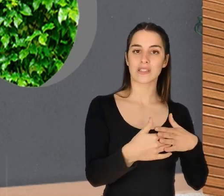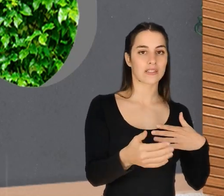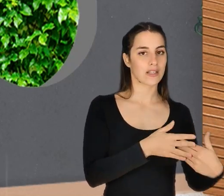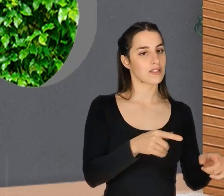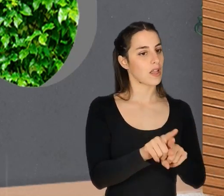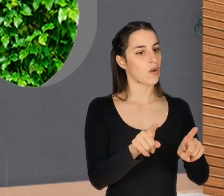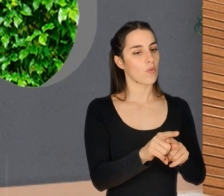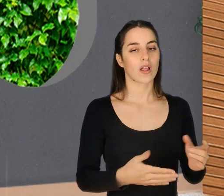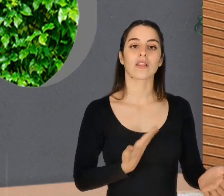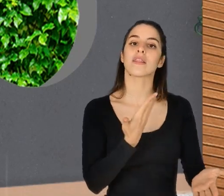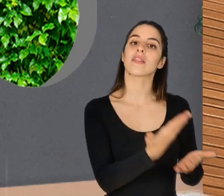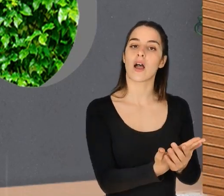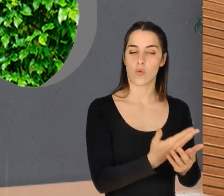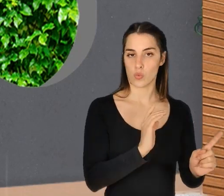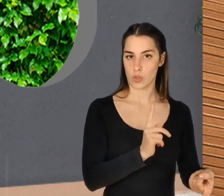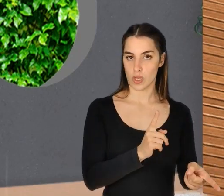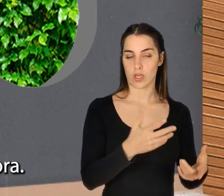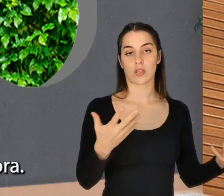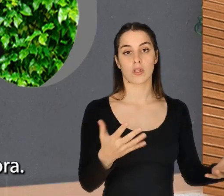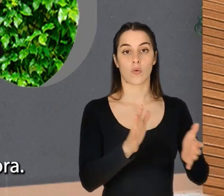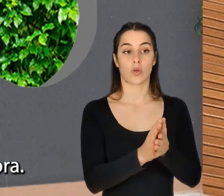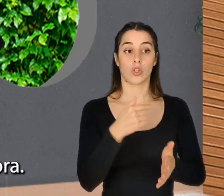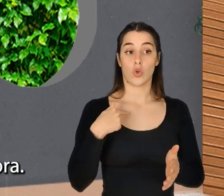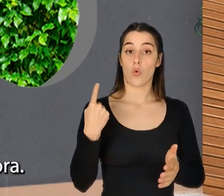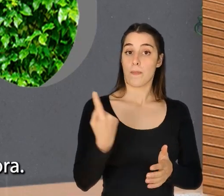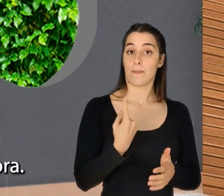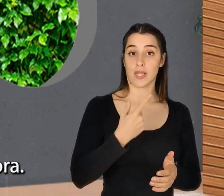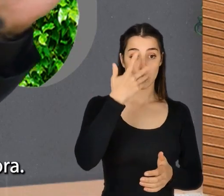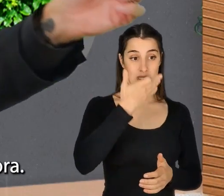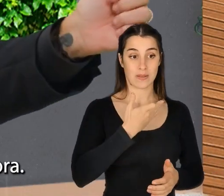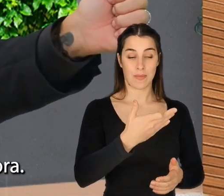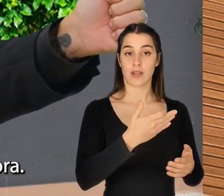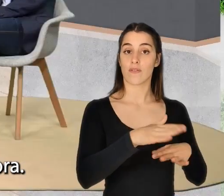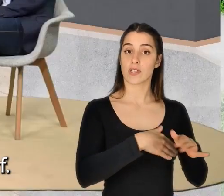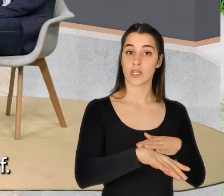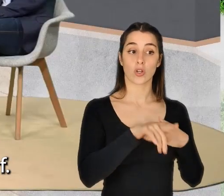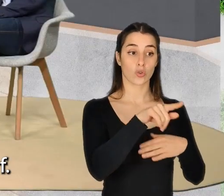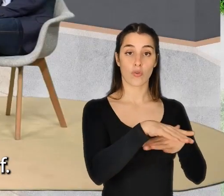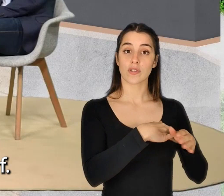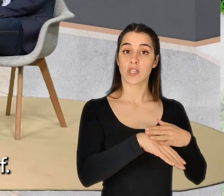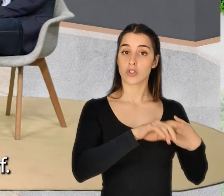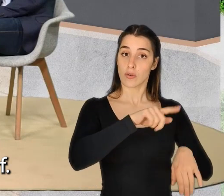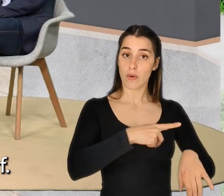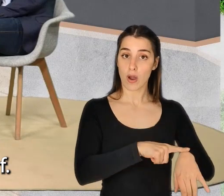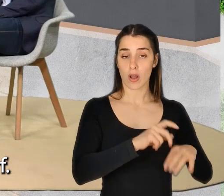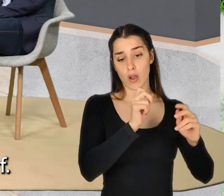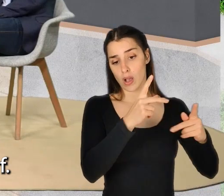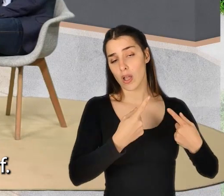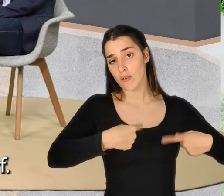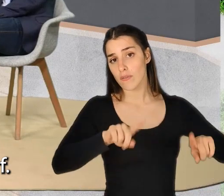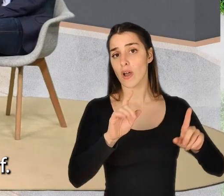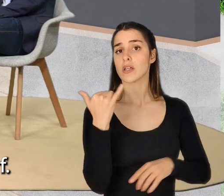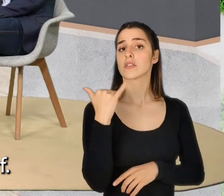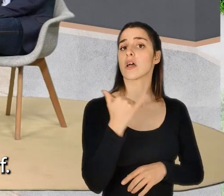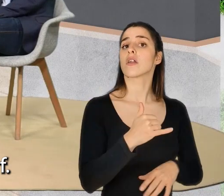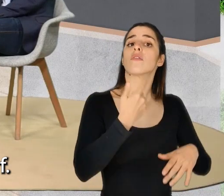por entrega. Sim, sim. Não é? Olha, eu dou tal para tu fazeres esta semana. Fizeste numa hora. É pá, ótimo, olha, vai para a praia, vai